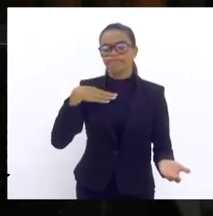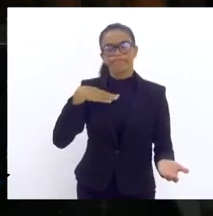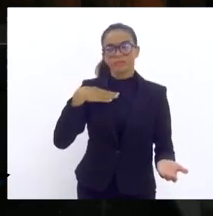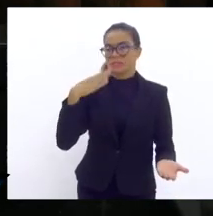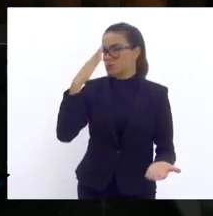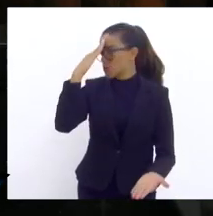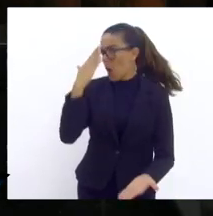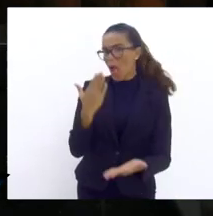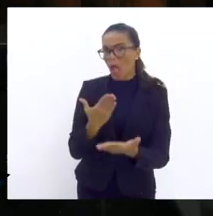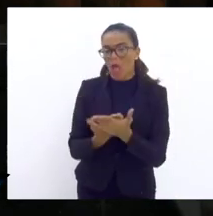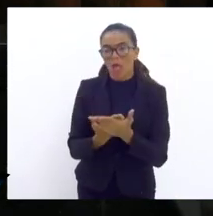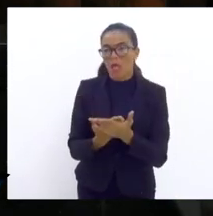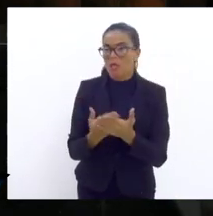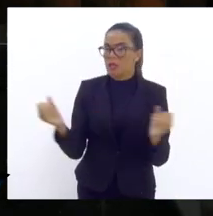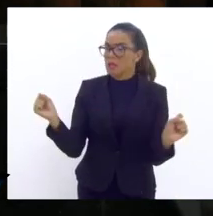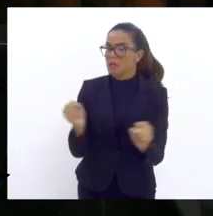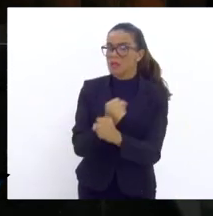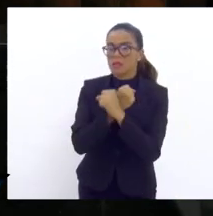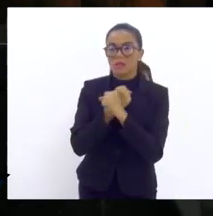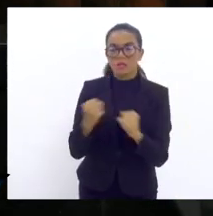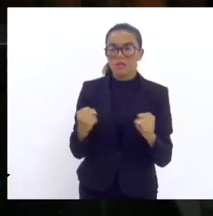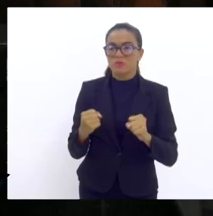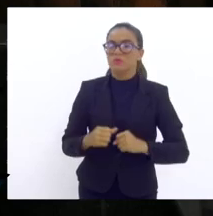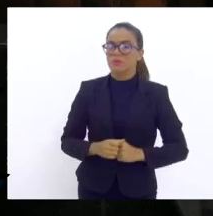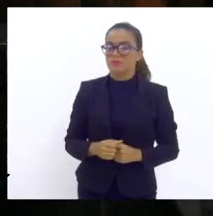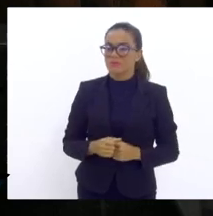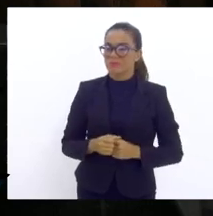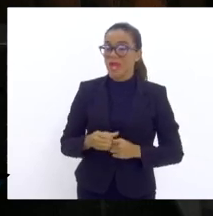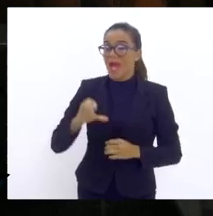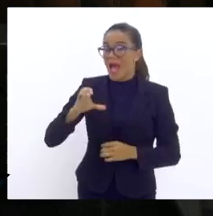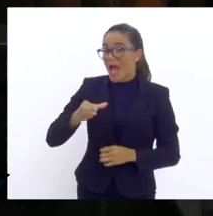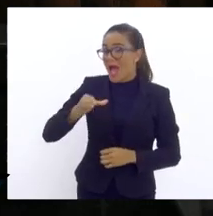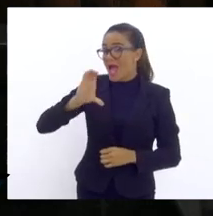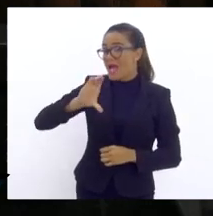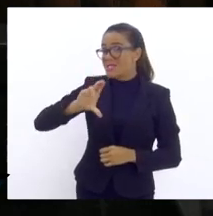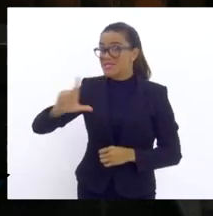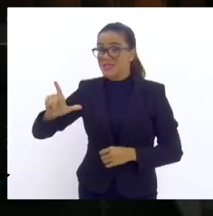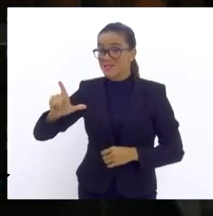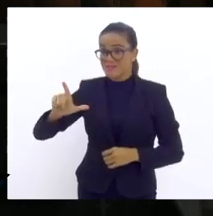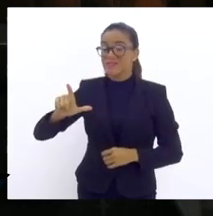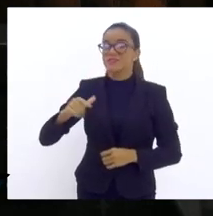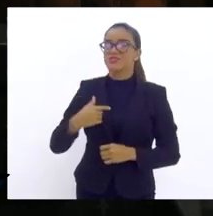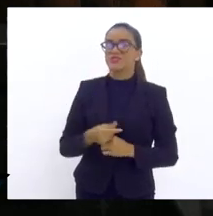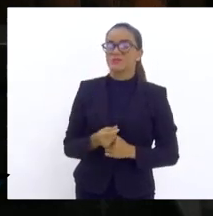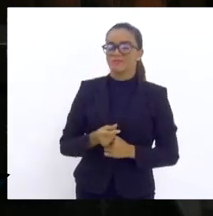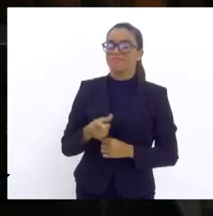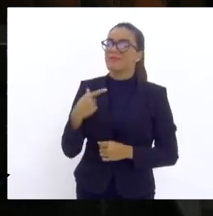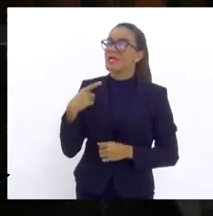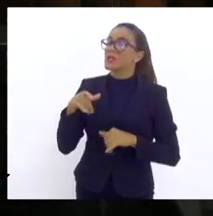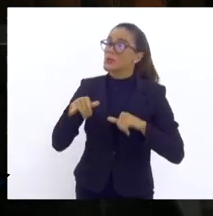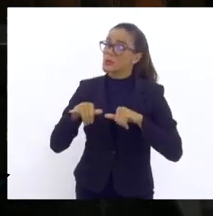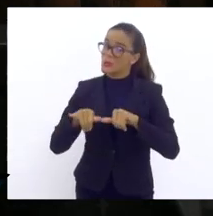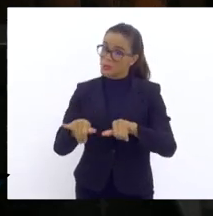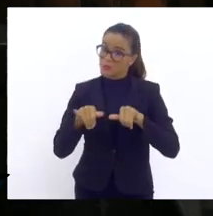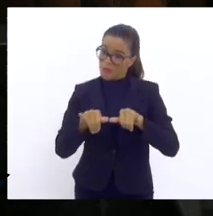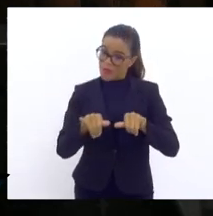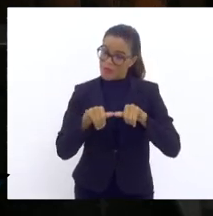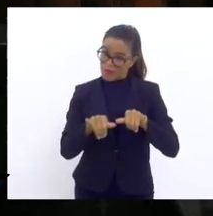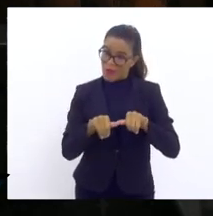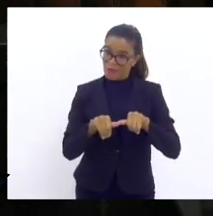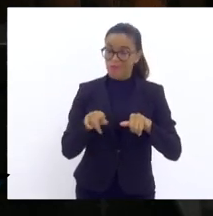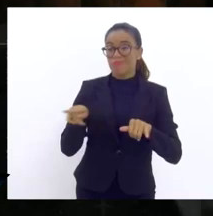inacreditável. A cerveja, entre o preço no supermercado e o preço